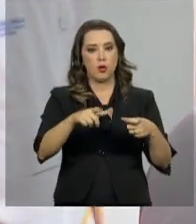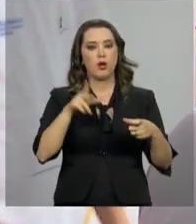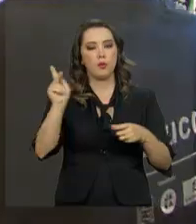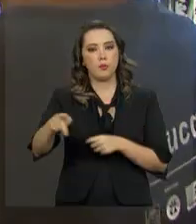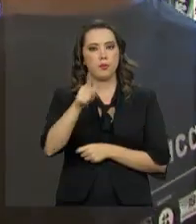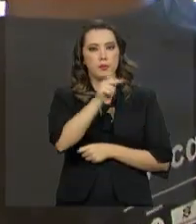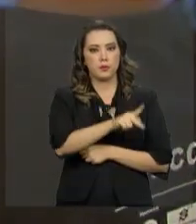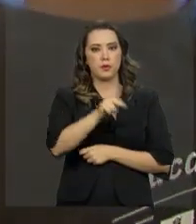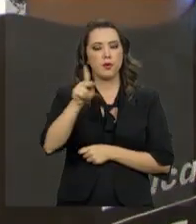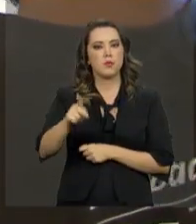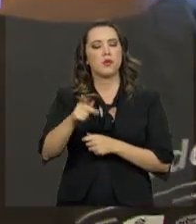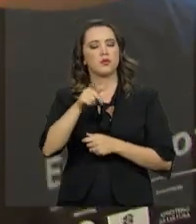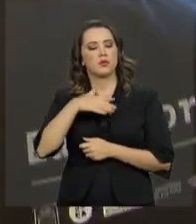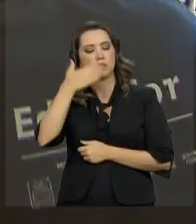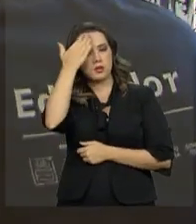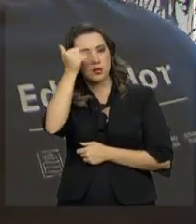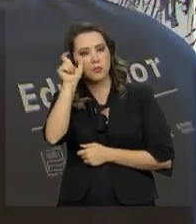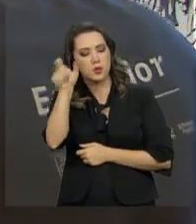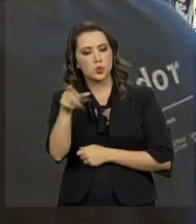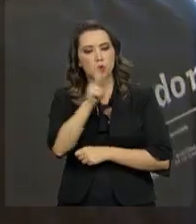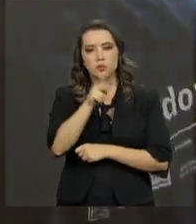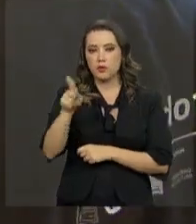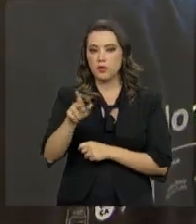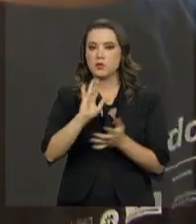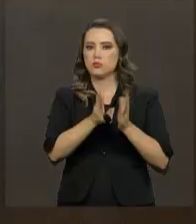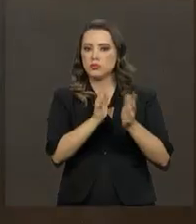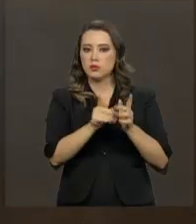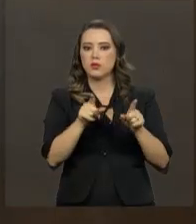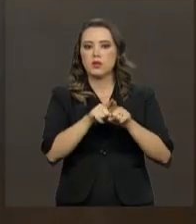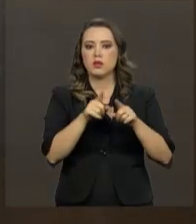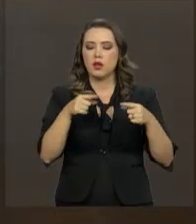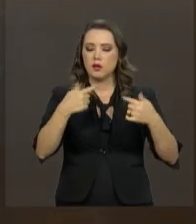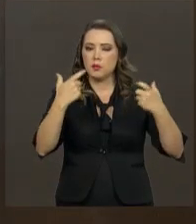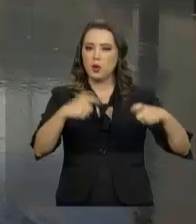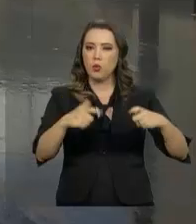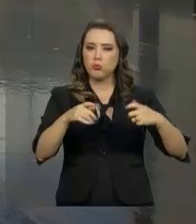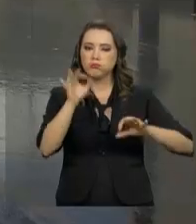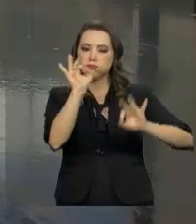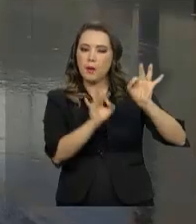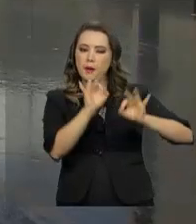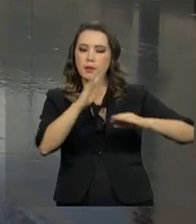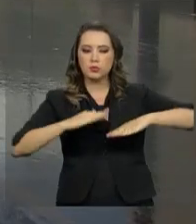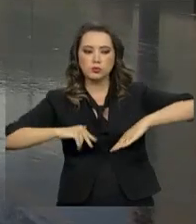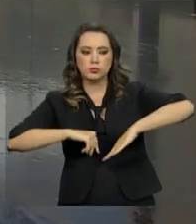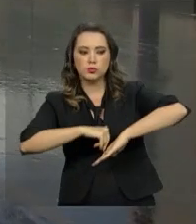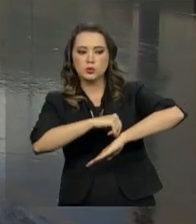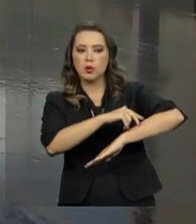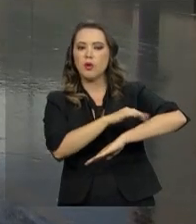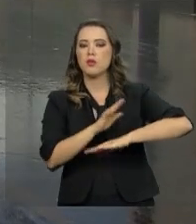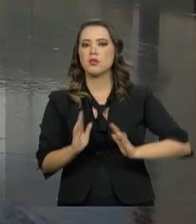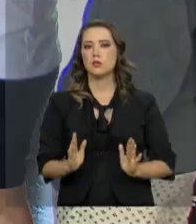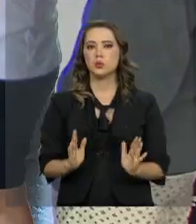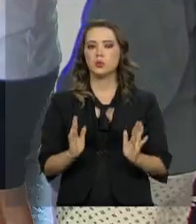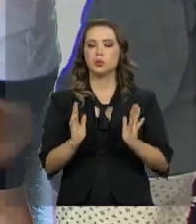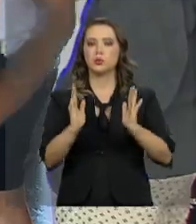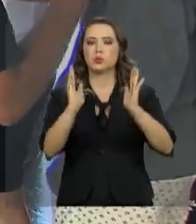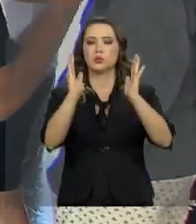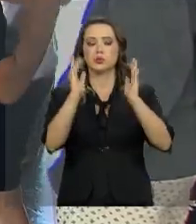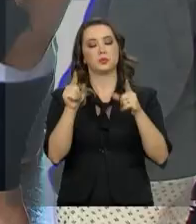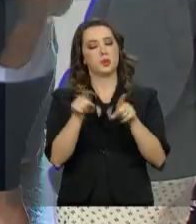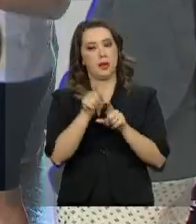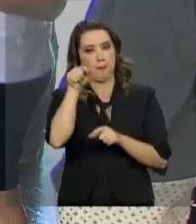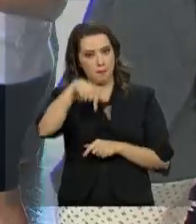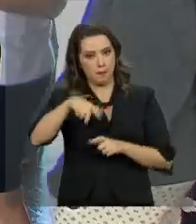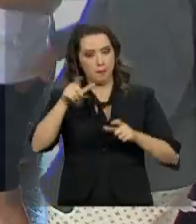dominam a língua brasileira de sinais, há adaptações no prédio, como elevadores e rampas para cadeirantes. Aqui, as pessoas com